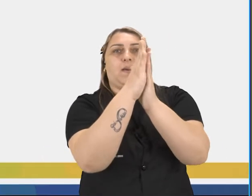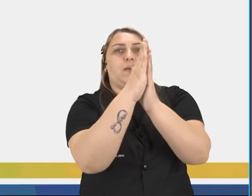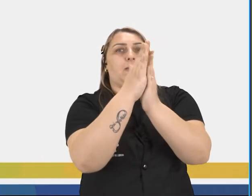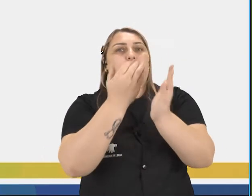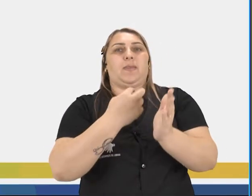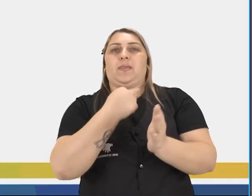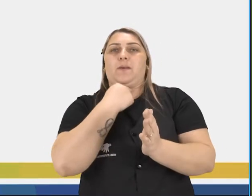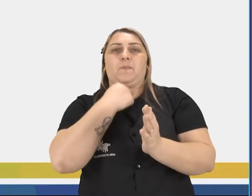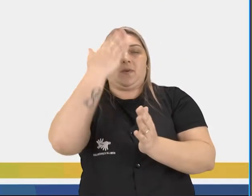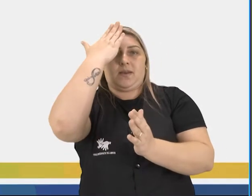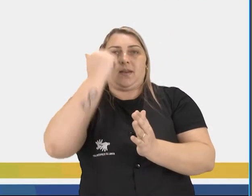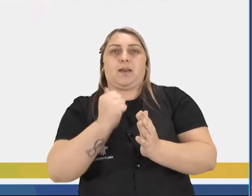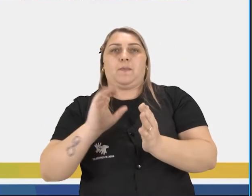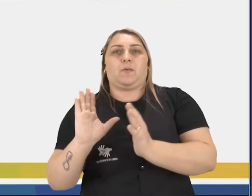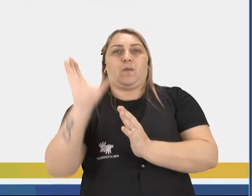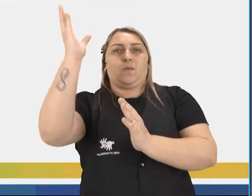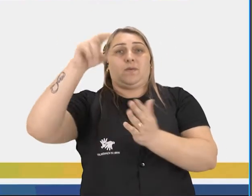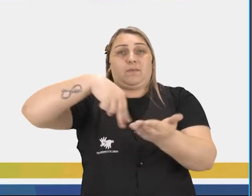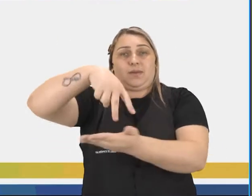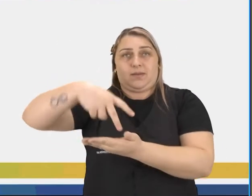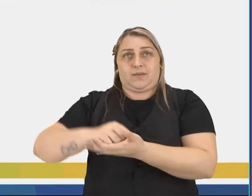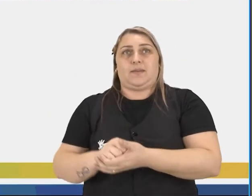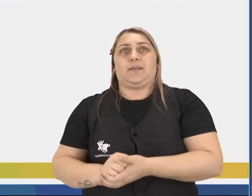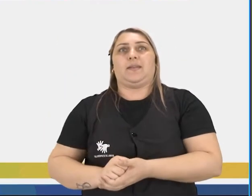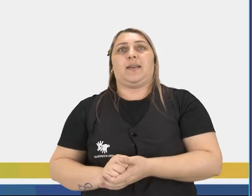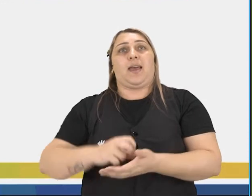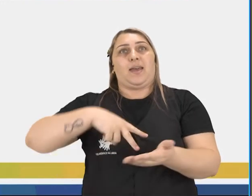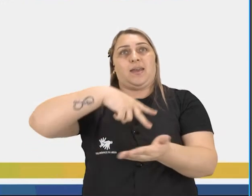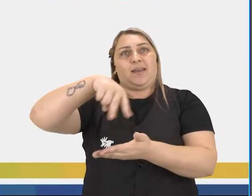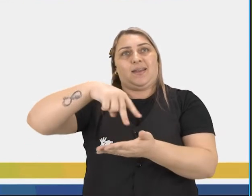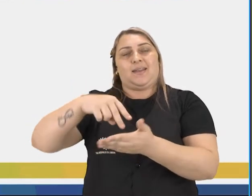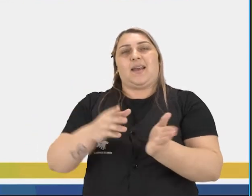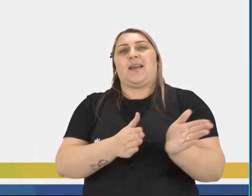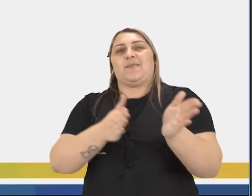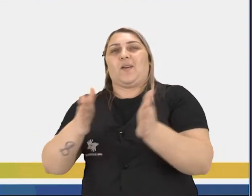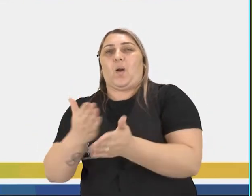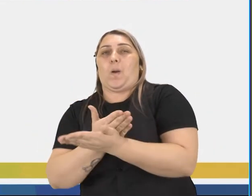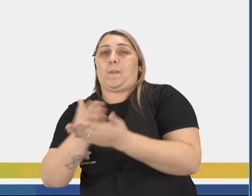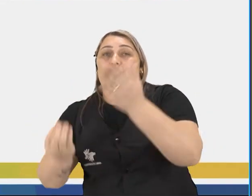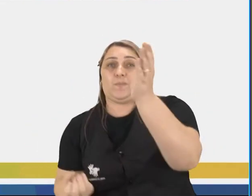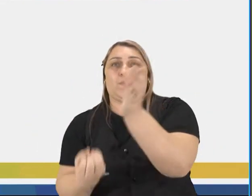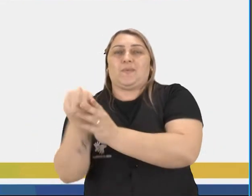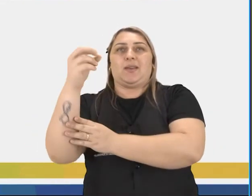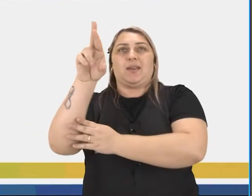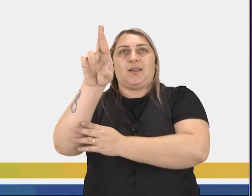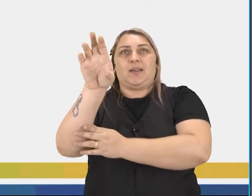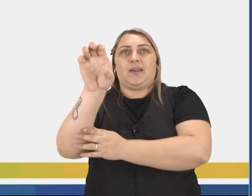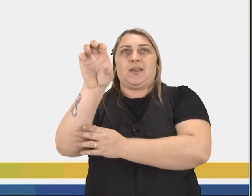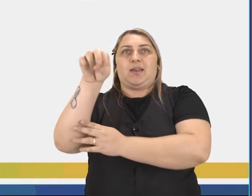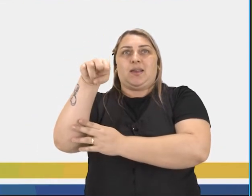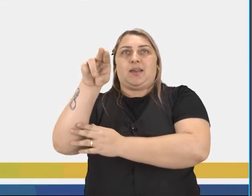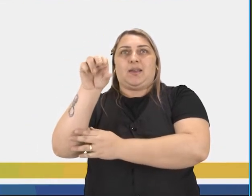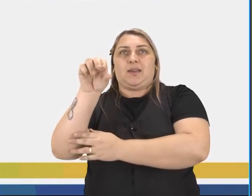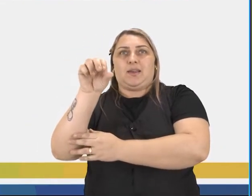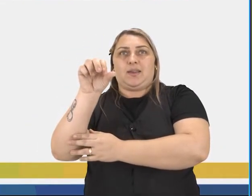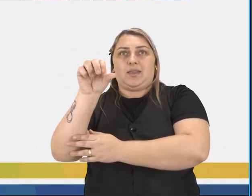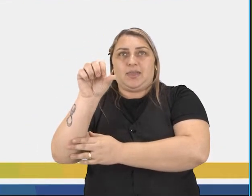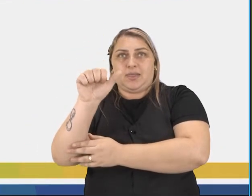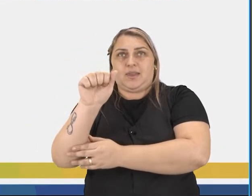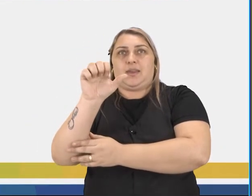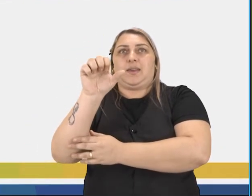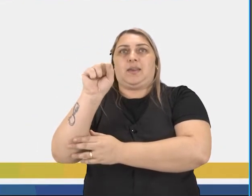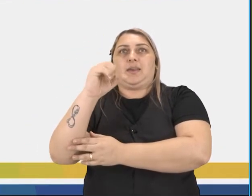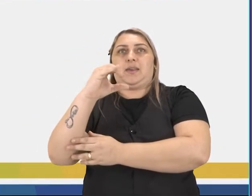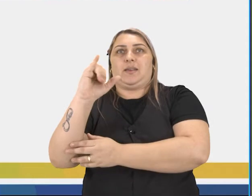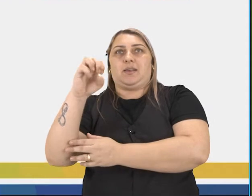do acontecimento dessas danças. E aí a dança no Renascimento, onde ela ressurge, é aqui que a gente conhece o nosso famoso